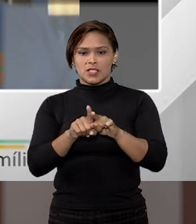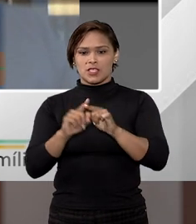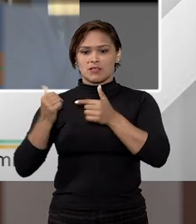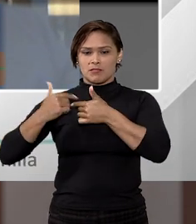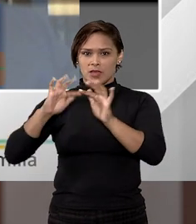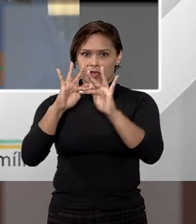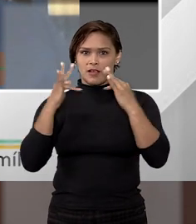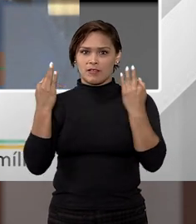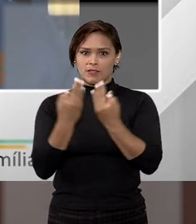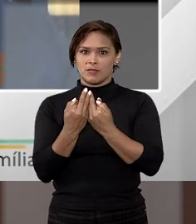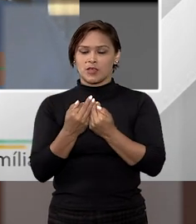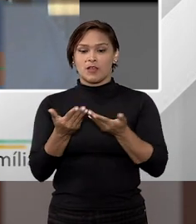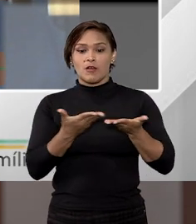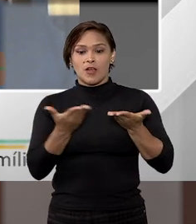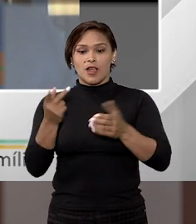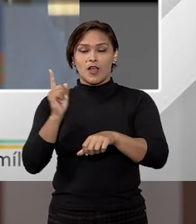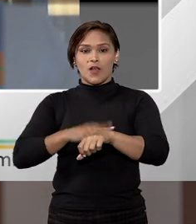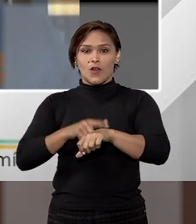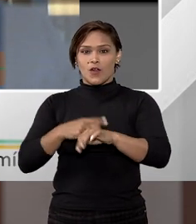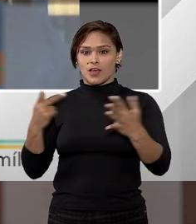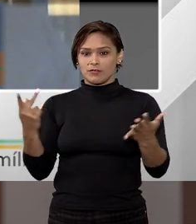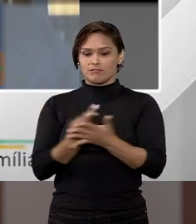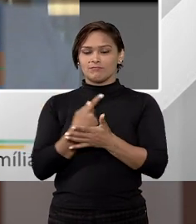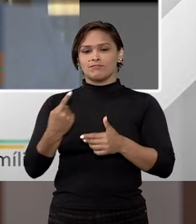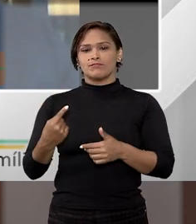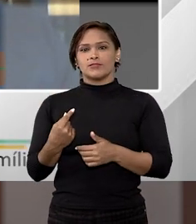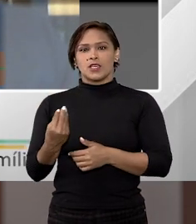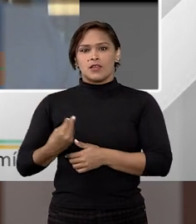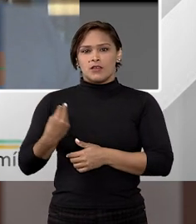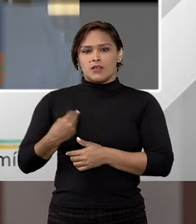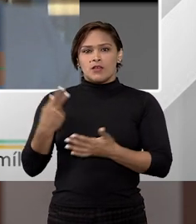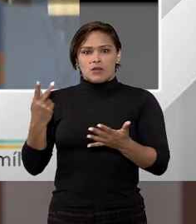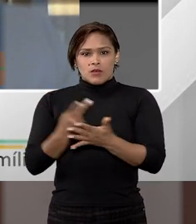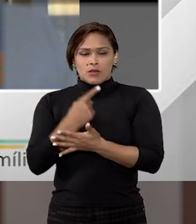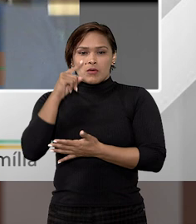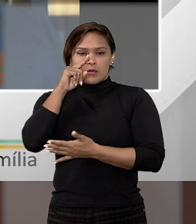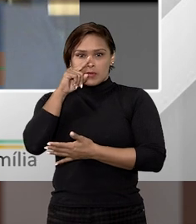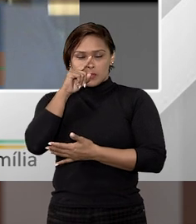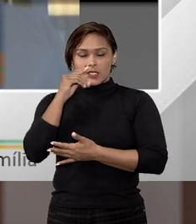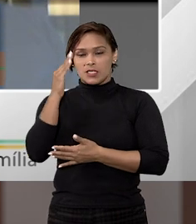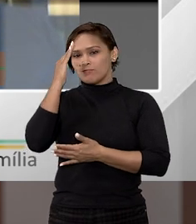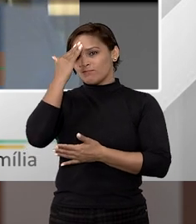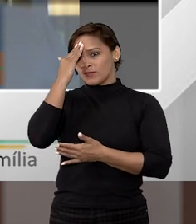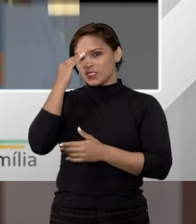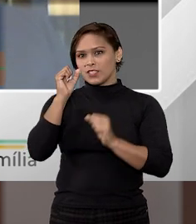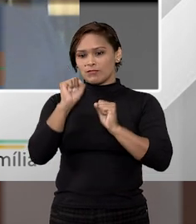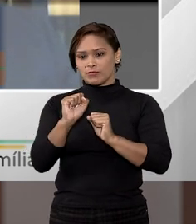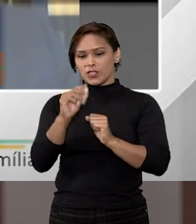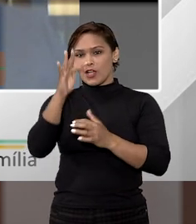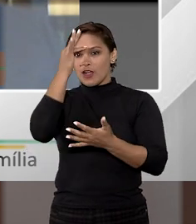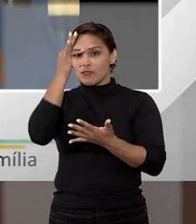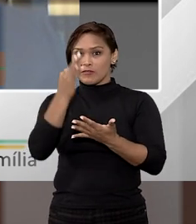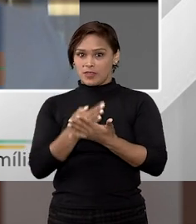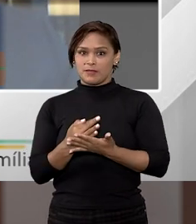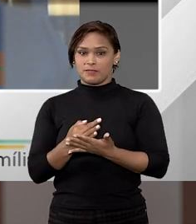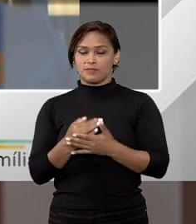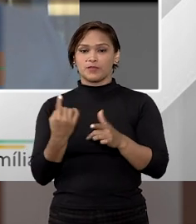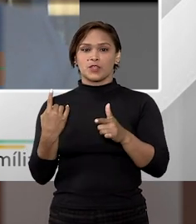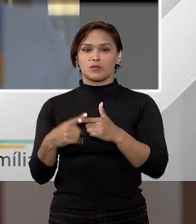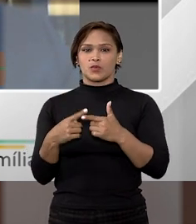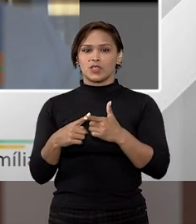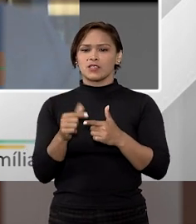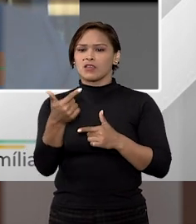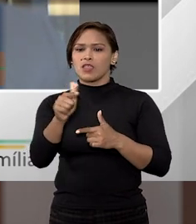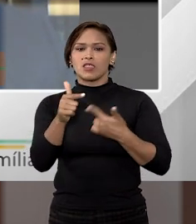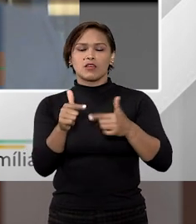esse seu bem de família. Porque no momento que você faz isso, você assume o risco de que se interprete que você agiu com uma fé. Porque